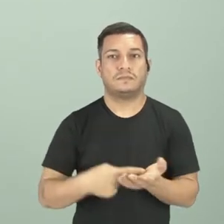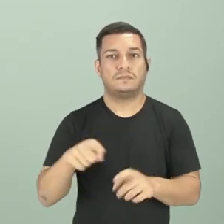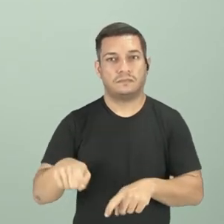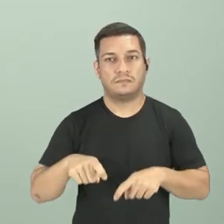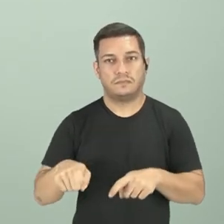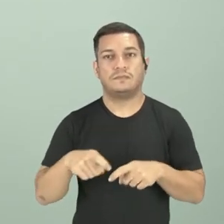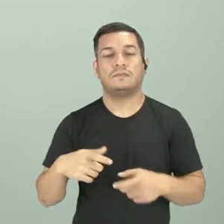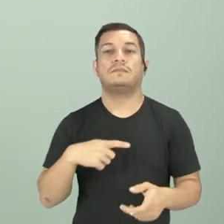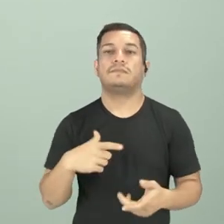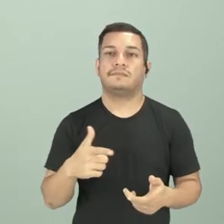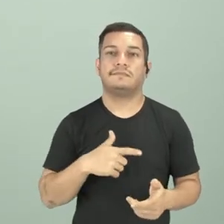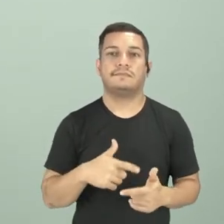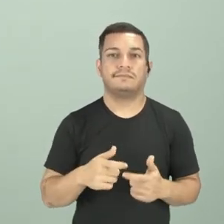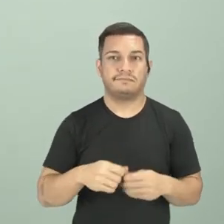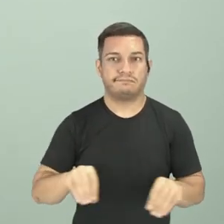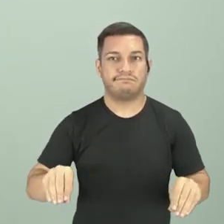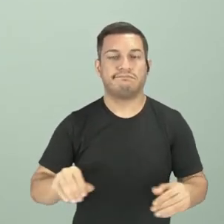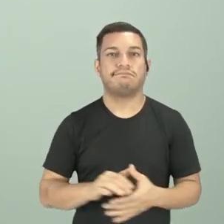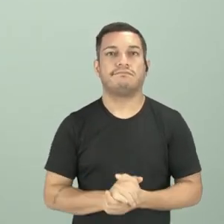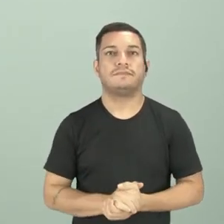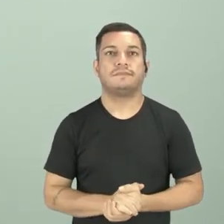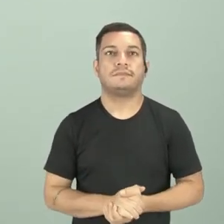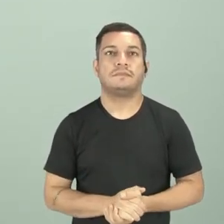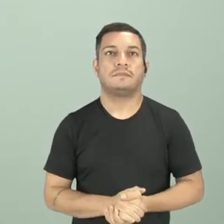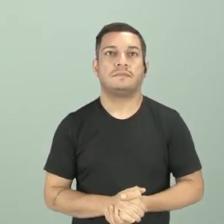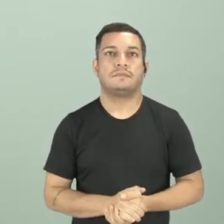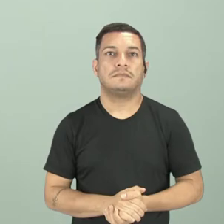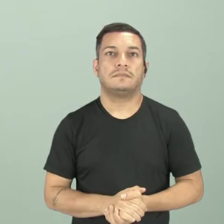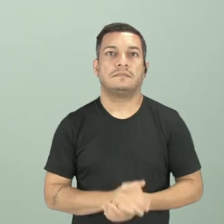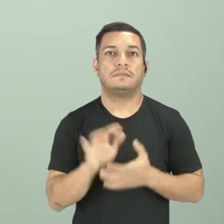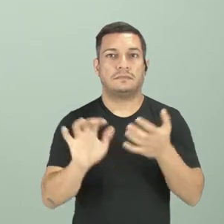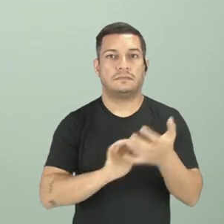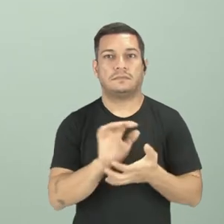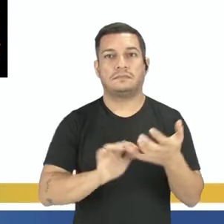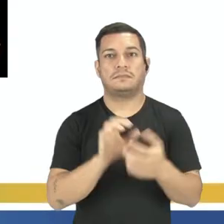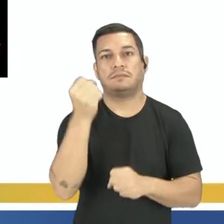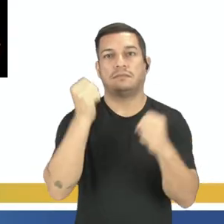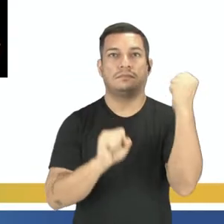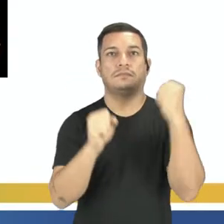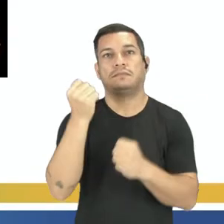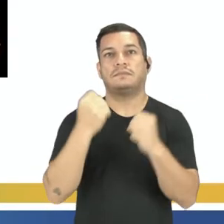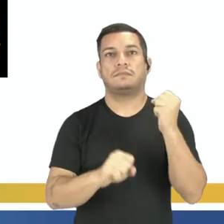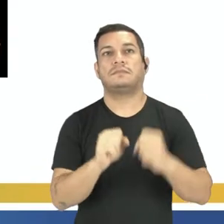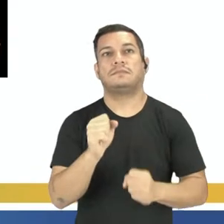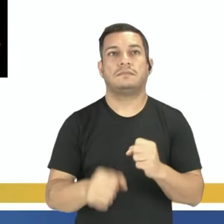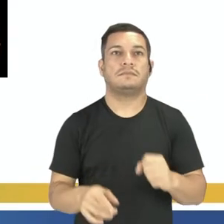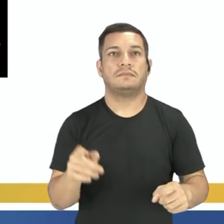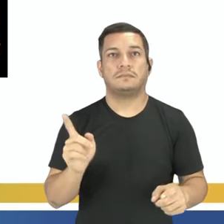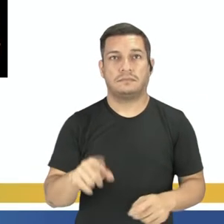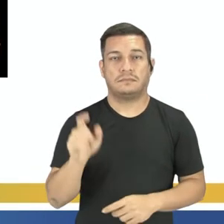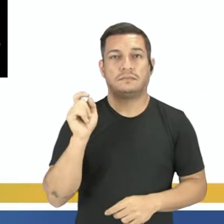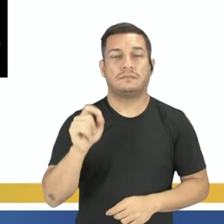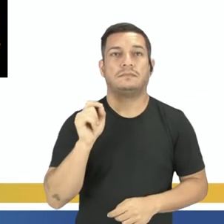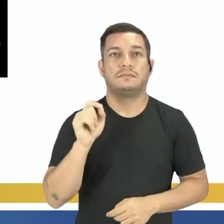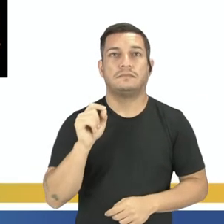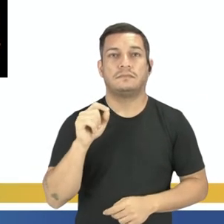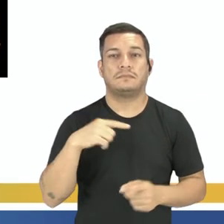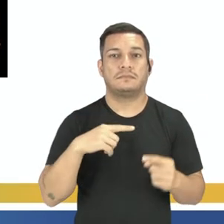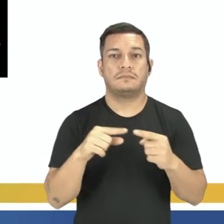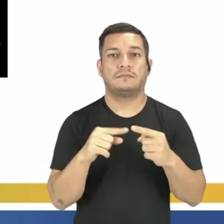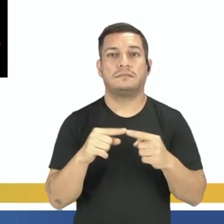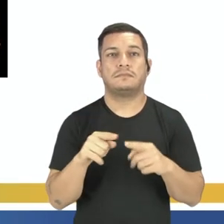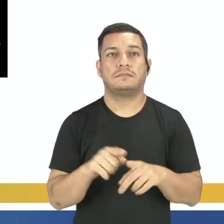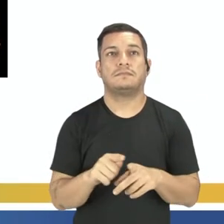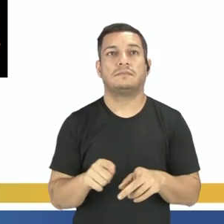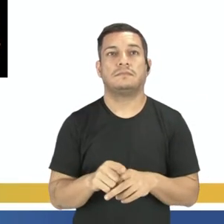haver uma quebra por aí. Continuando no nosso outro material, Revolução Industrial. A Revolução Industrial, pessoal, ela tem a ver